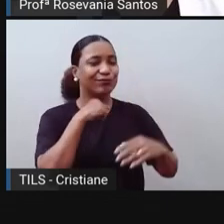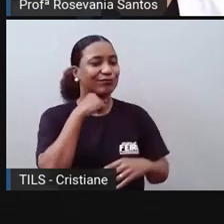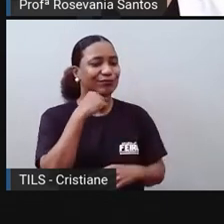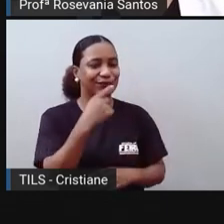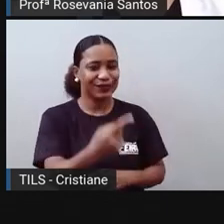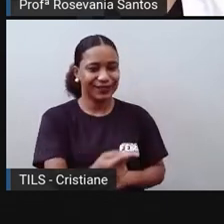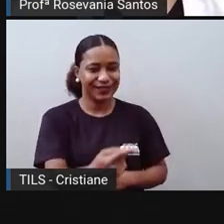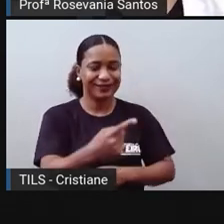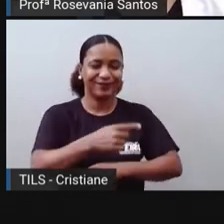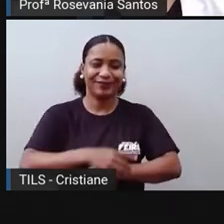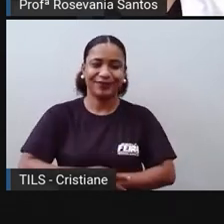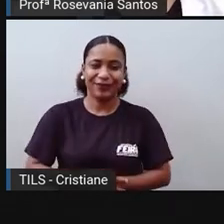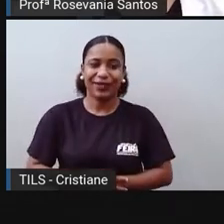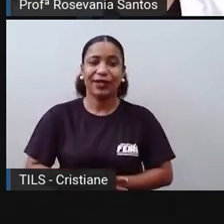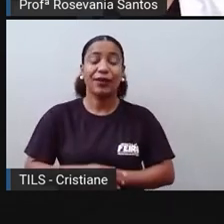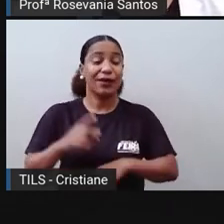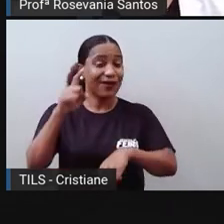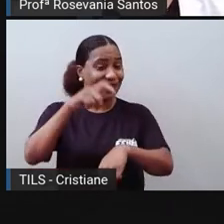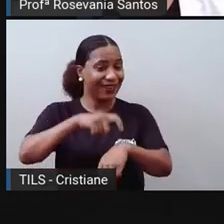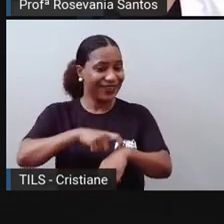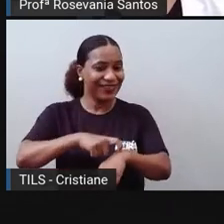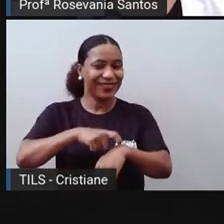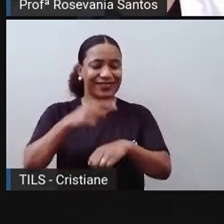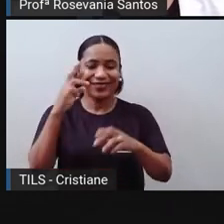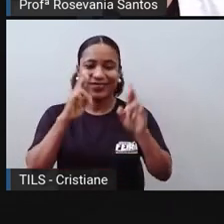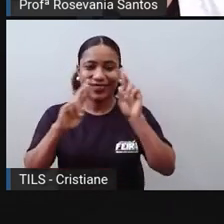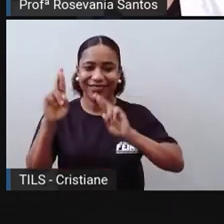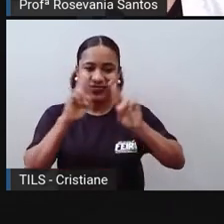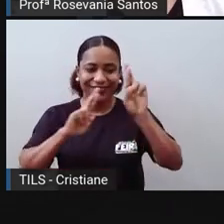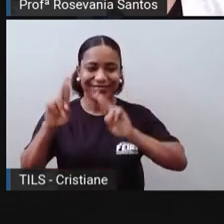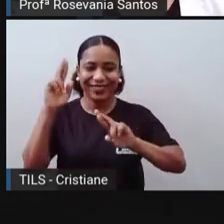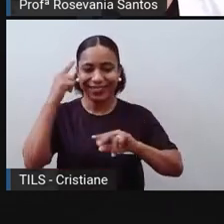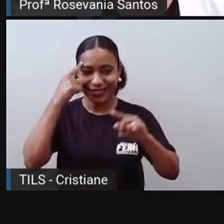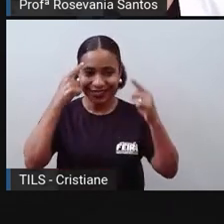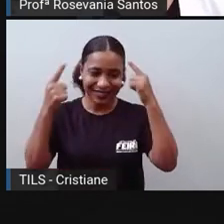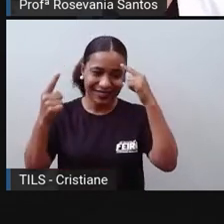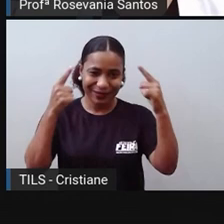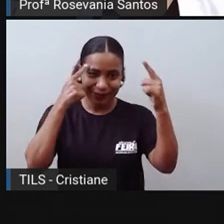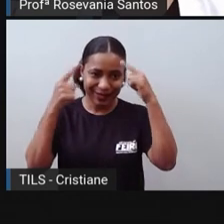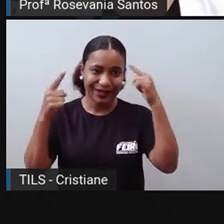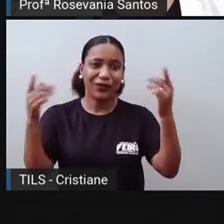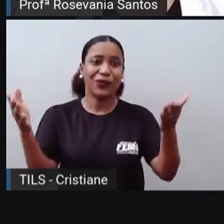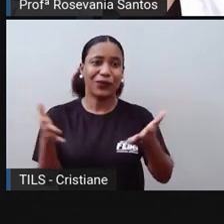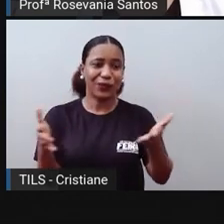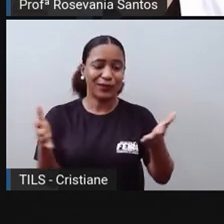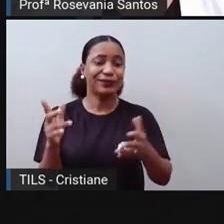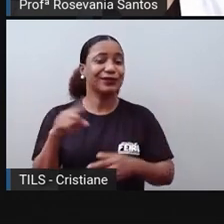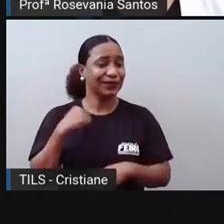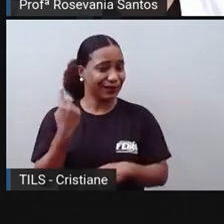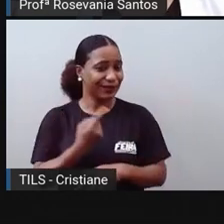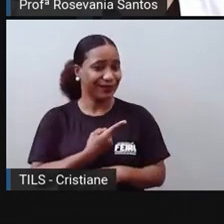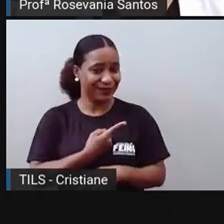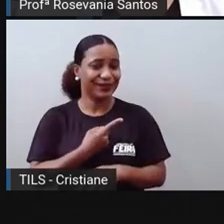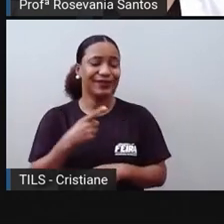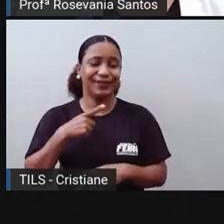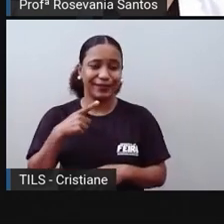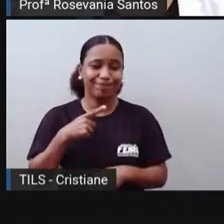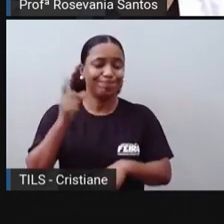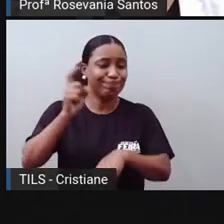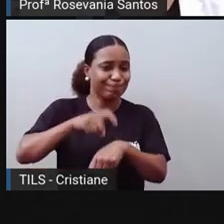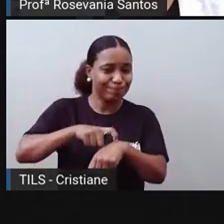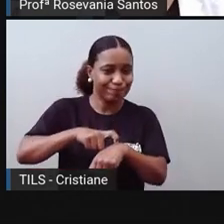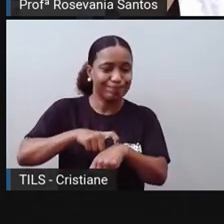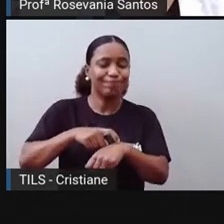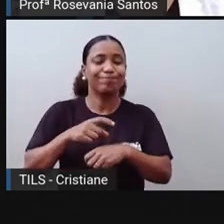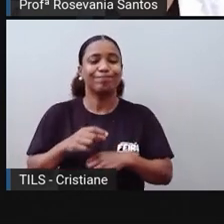Então, chega na nossa hora da revisão, a globalização, é esse momento que a gente está vivendo agora, na qual você pode, né?